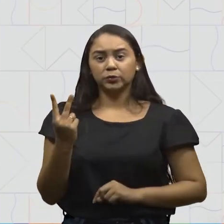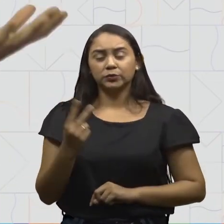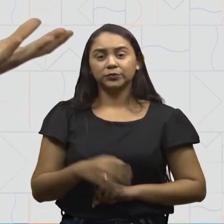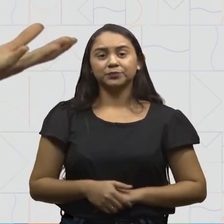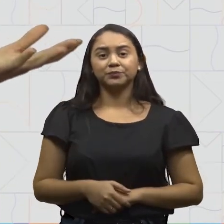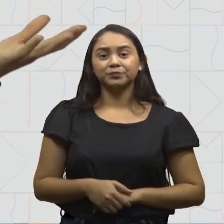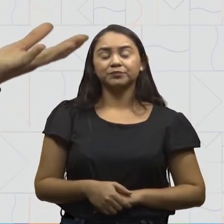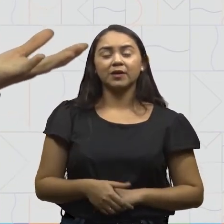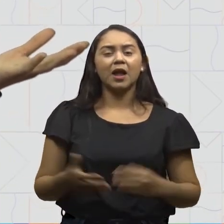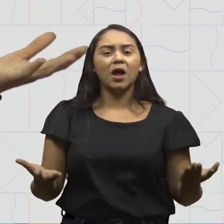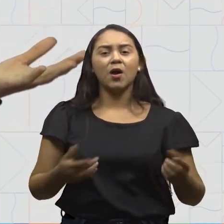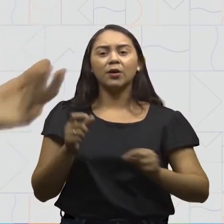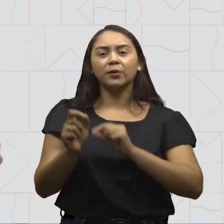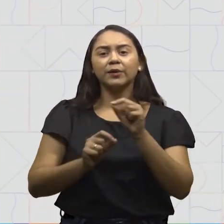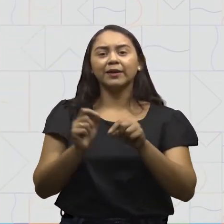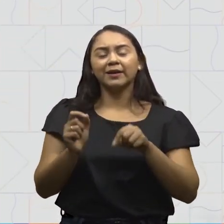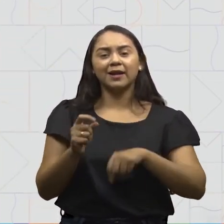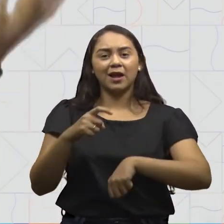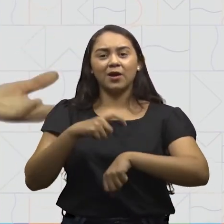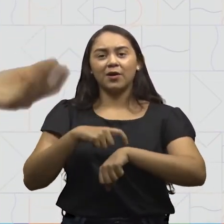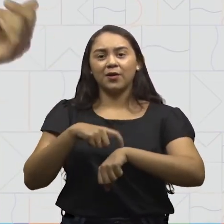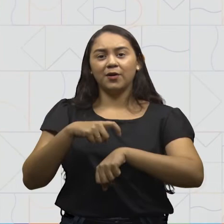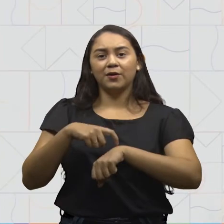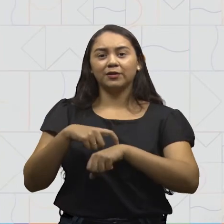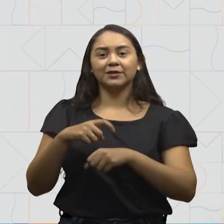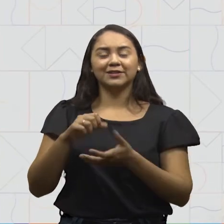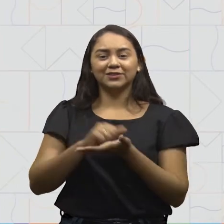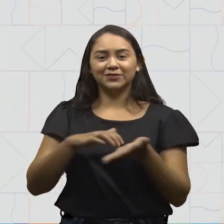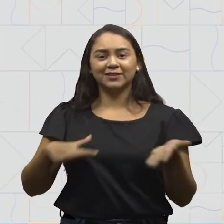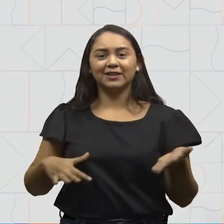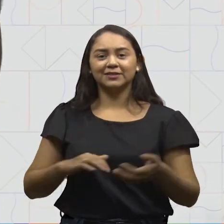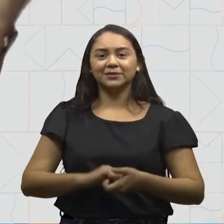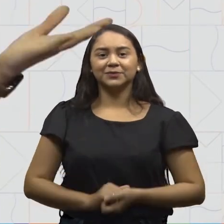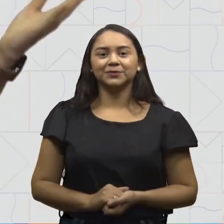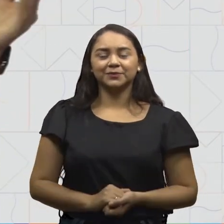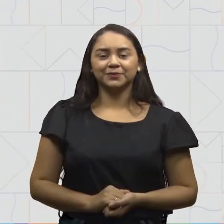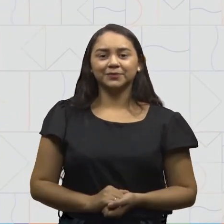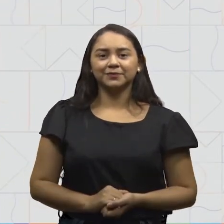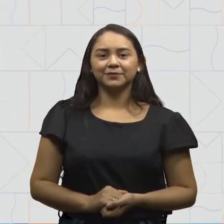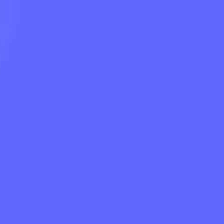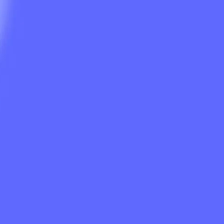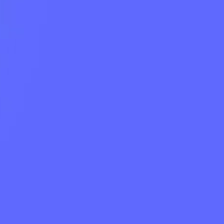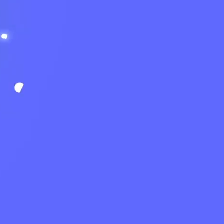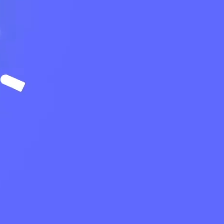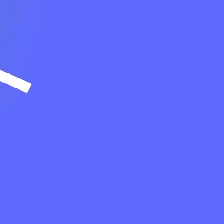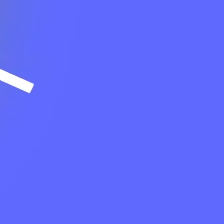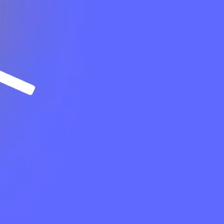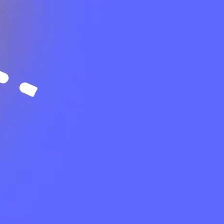Então, vem comigo para a nossa, para a sua, hora da atividade.